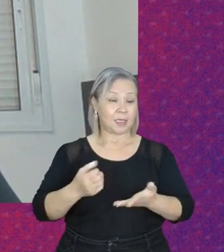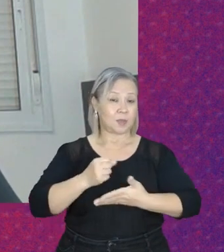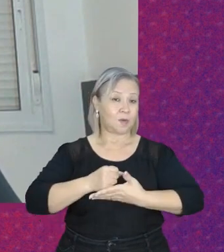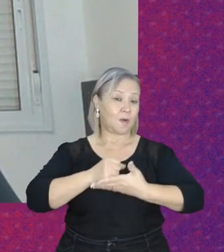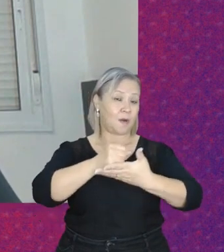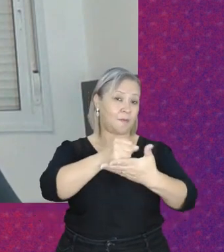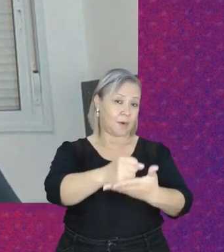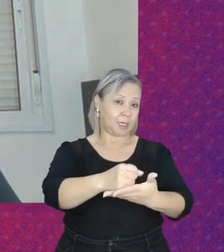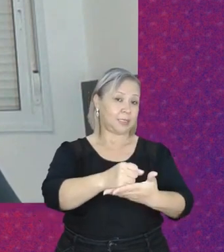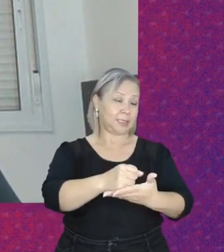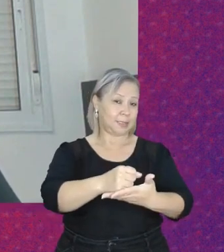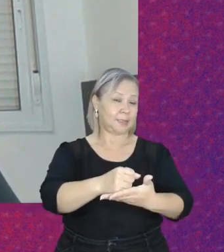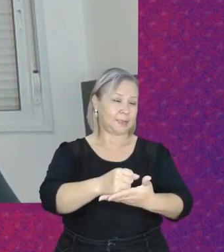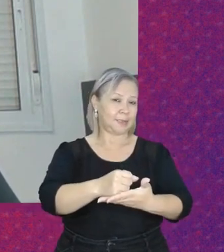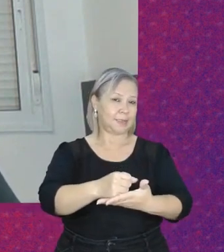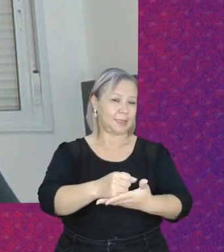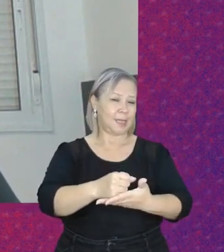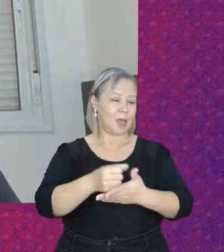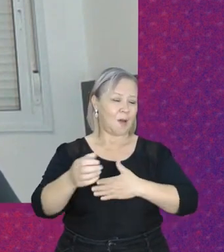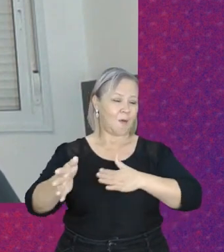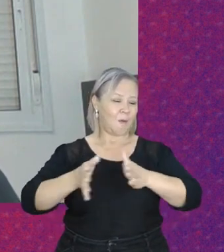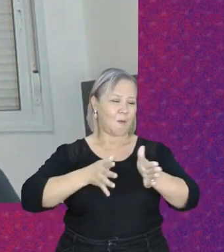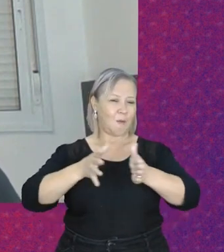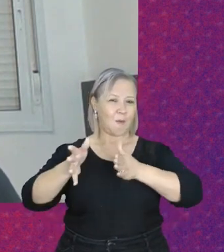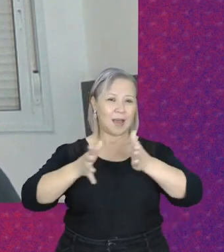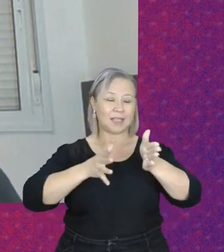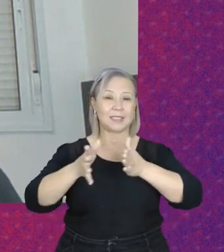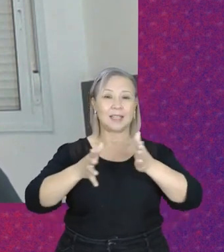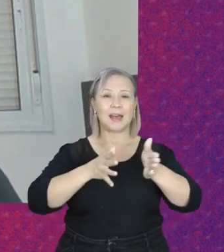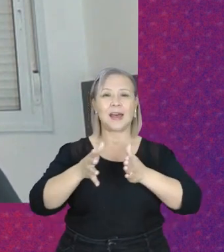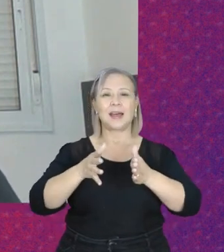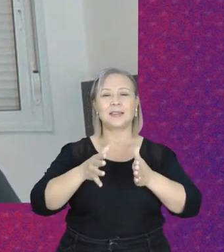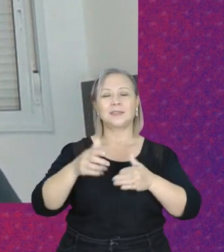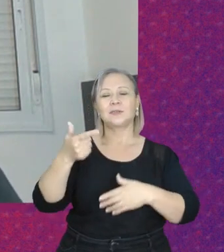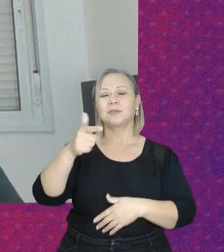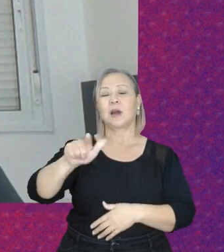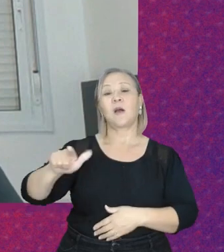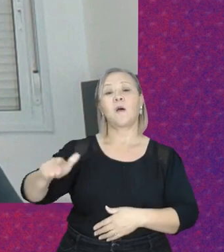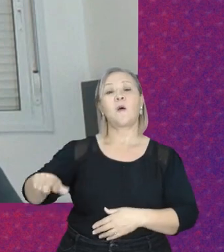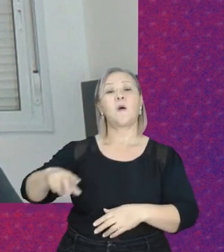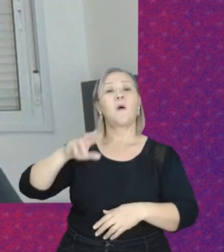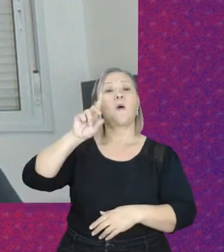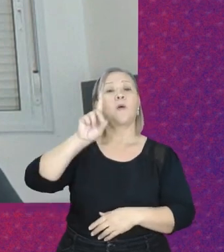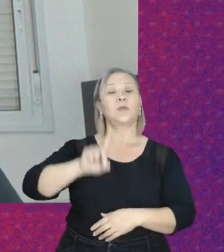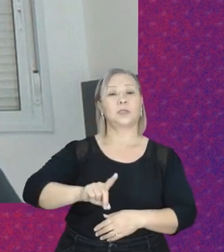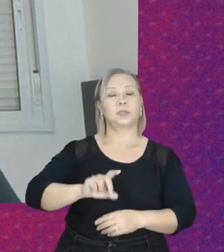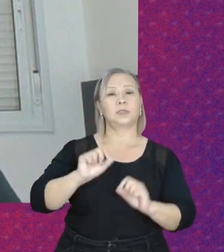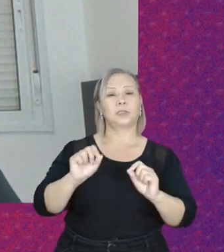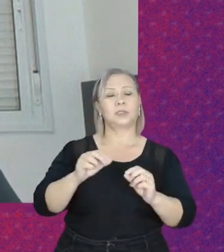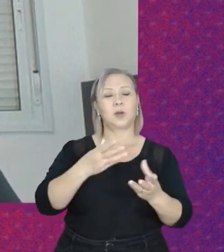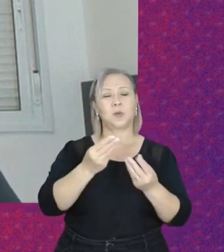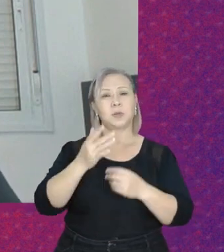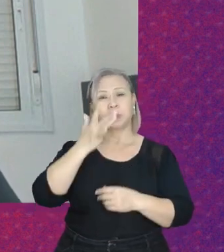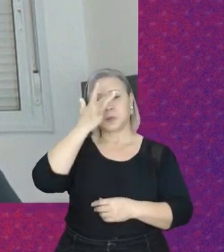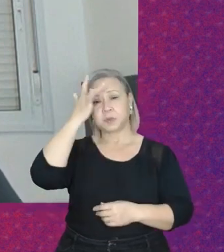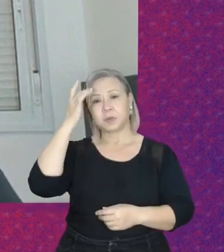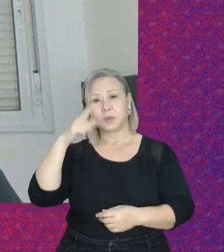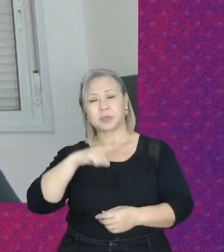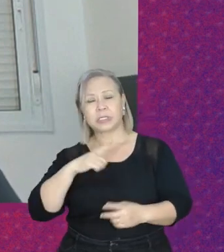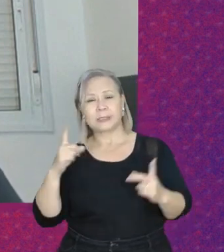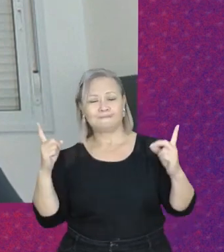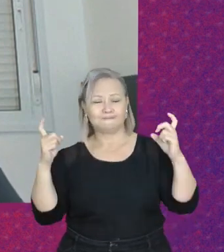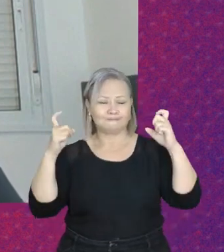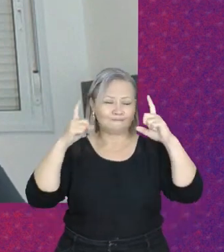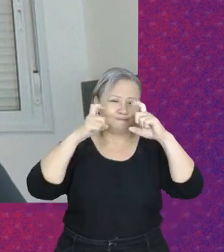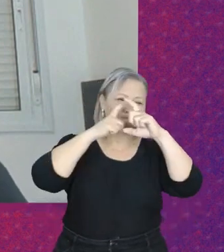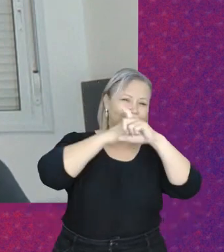favorecendo o acesso a outros direitos. Muita gente tem dificuldade